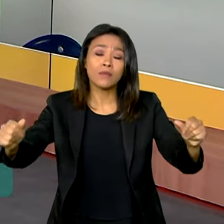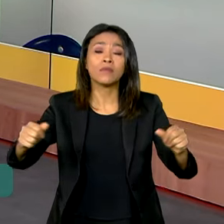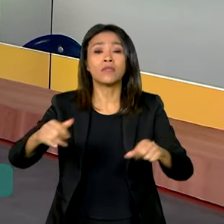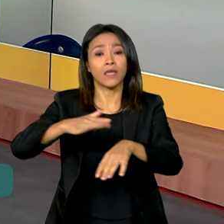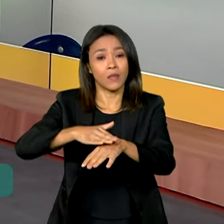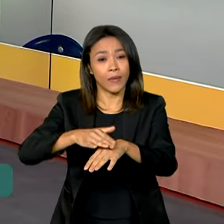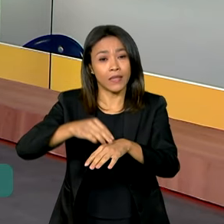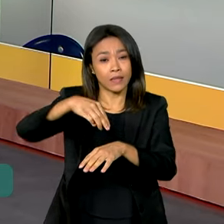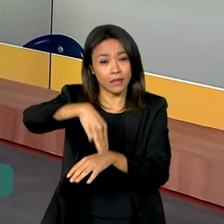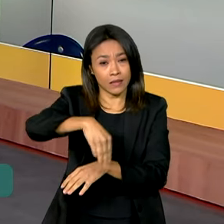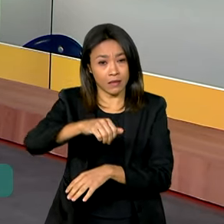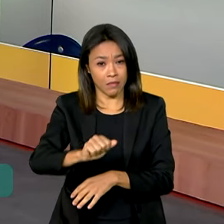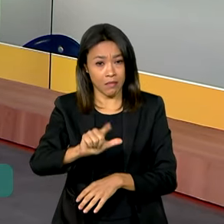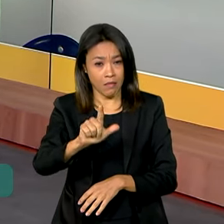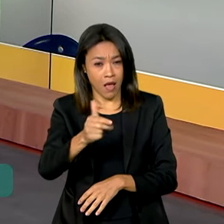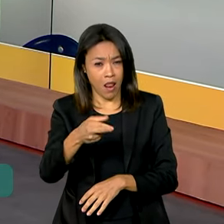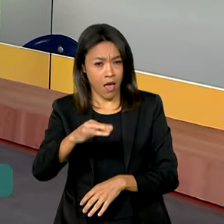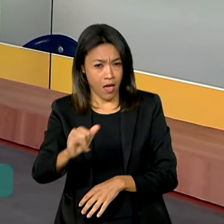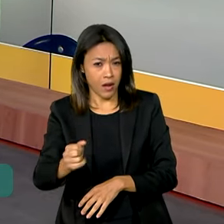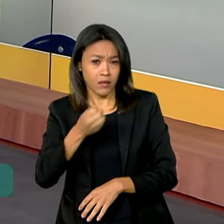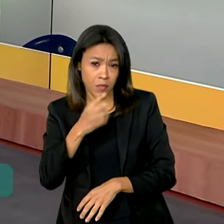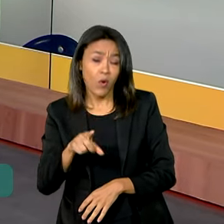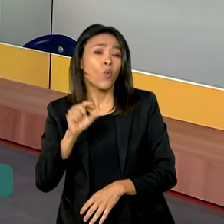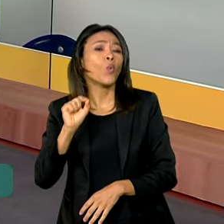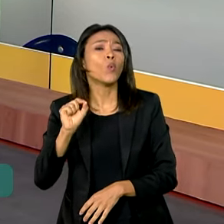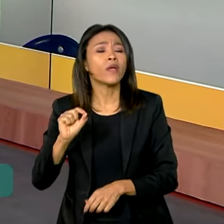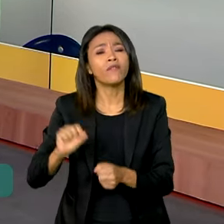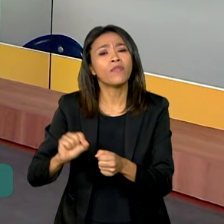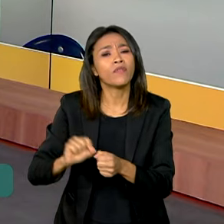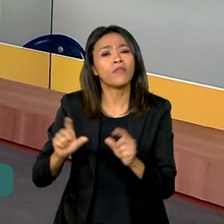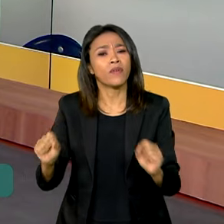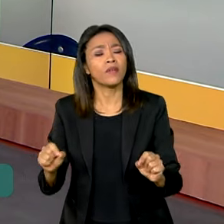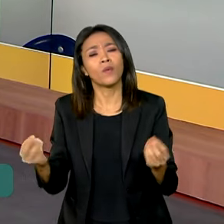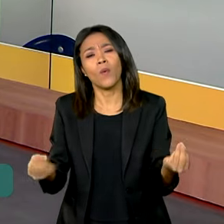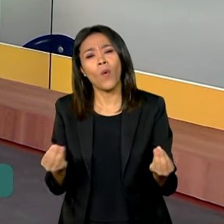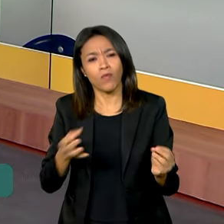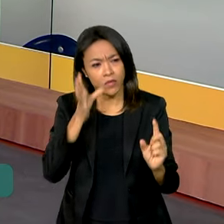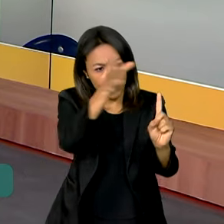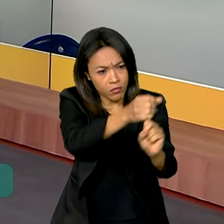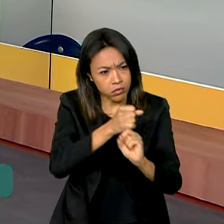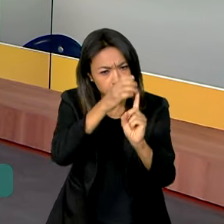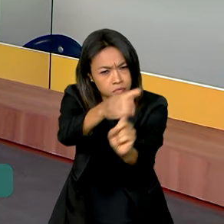Anomami, né? Como é que esse trabalho está sendo feito? Foi feita uma buscativa? Como é que foi isso?